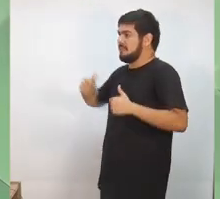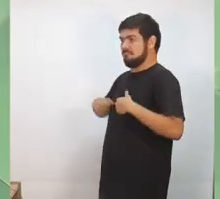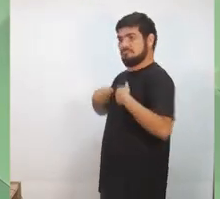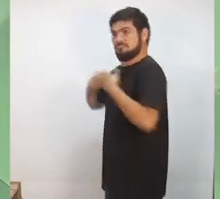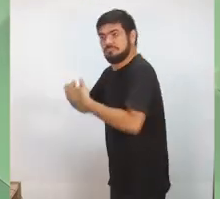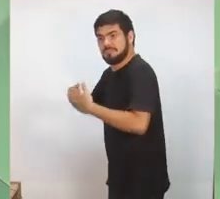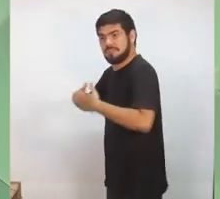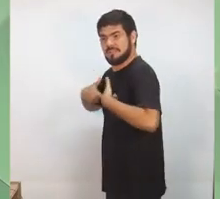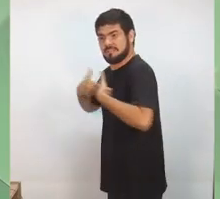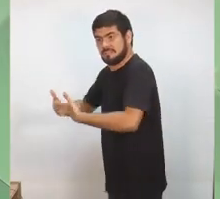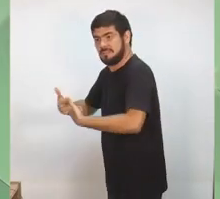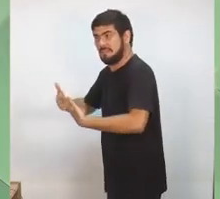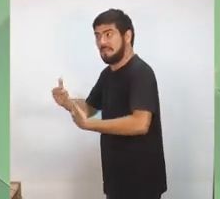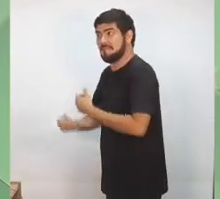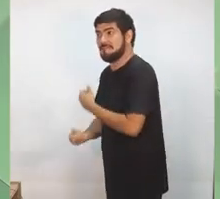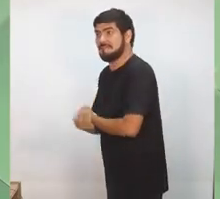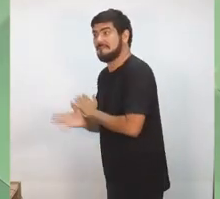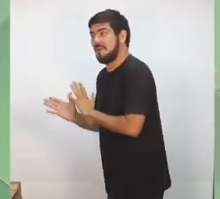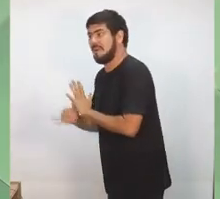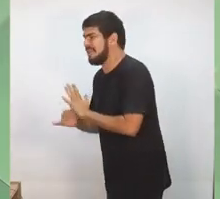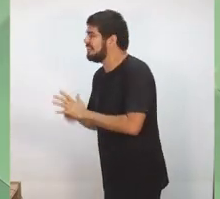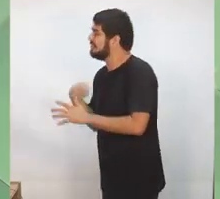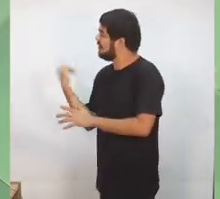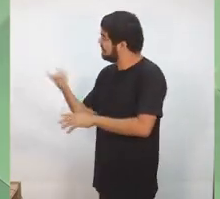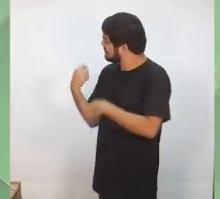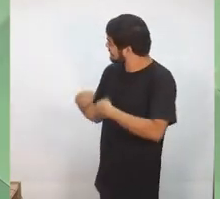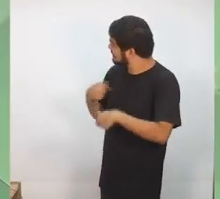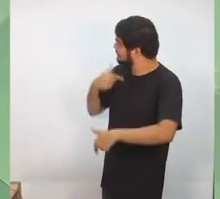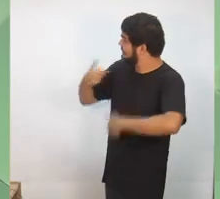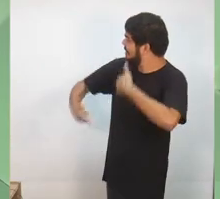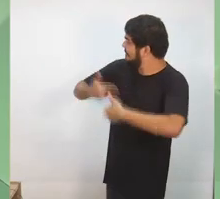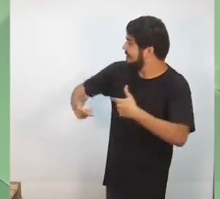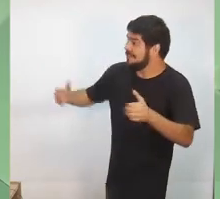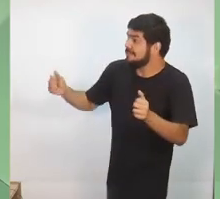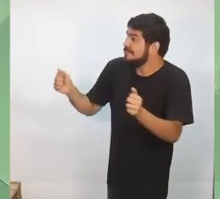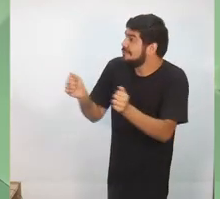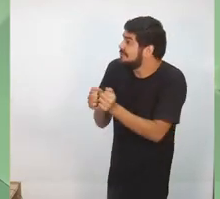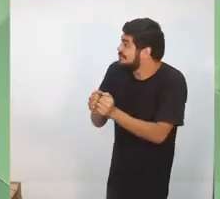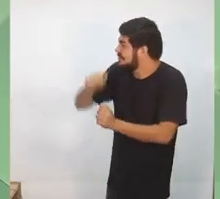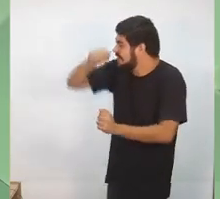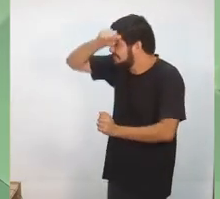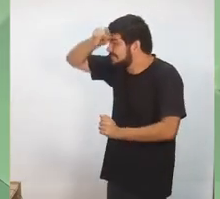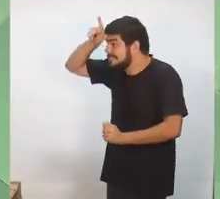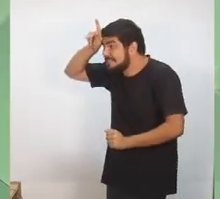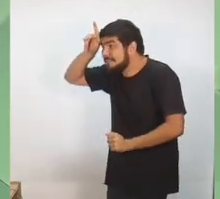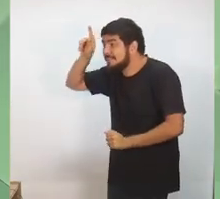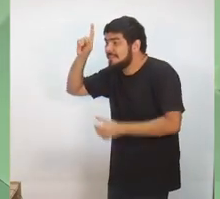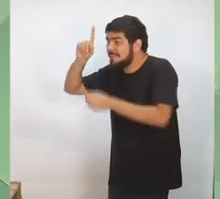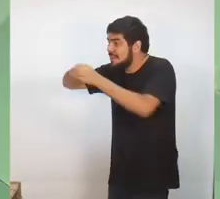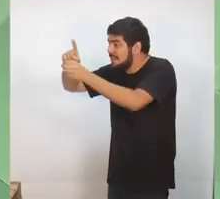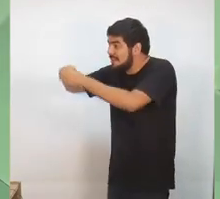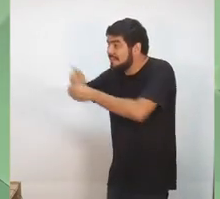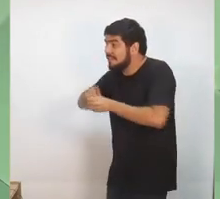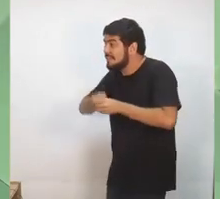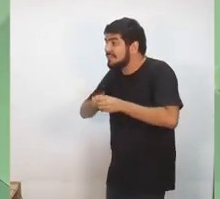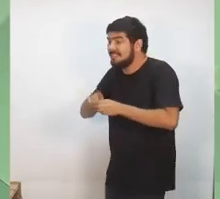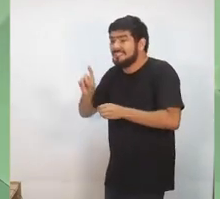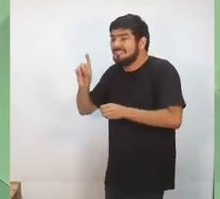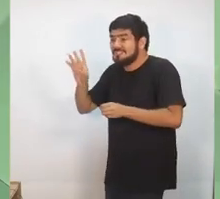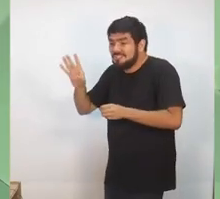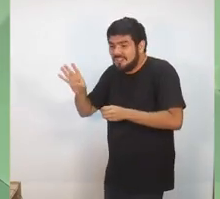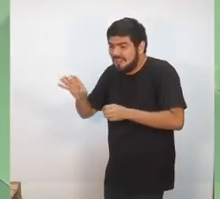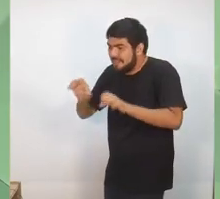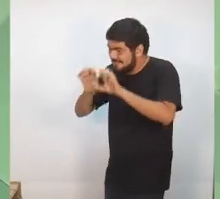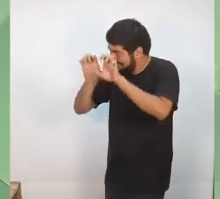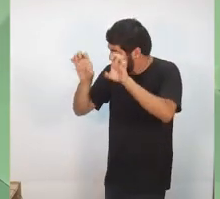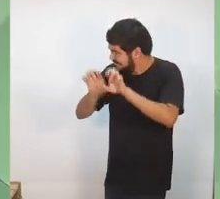bandidos. Nós precisamos, portanto, trabalhar junto aos municípios, não só a infraestrutura da cidade, que